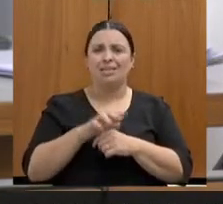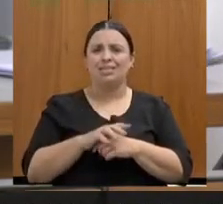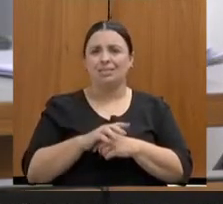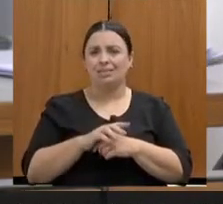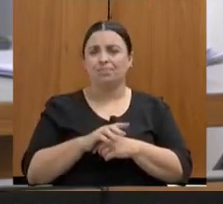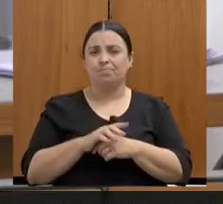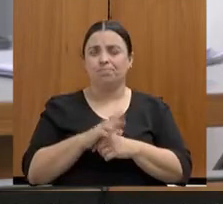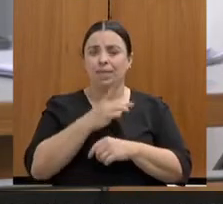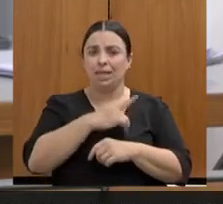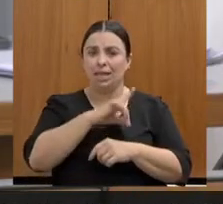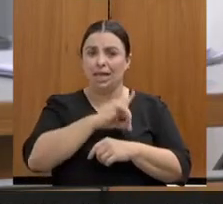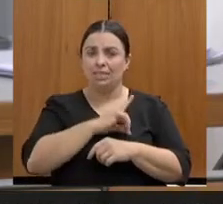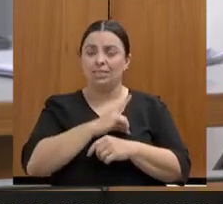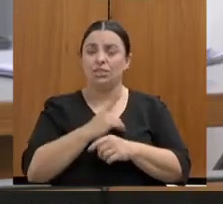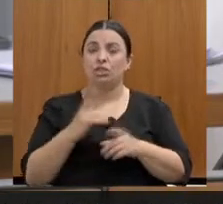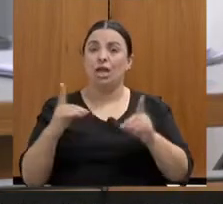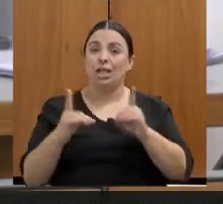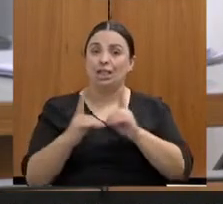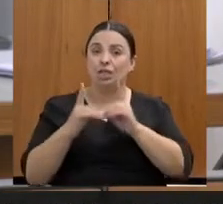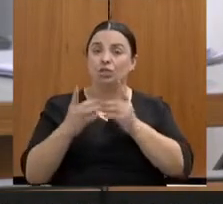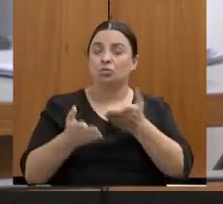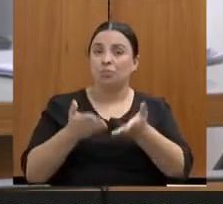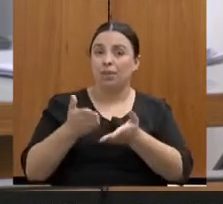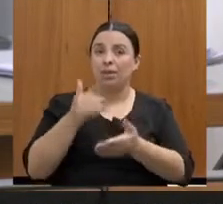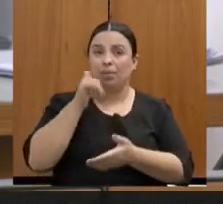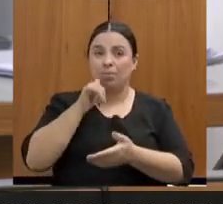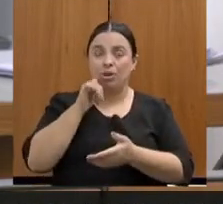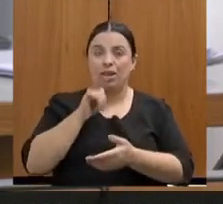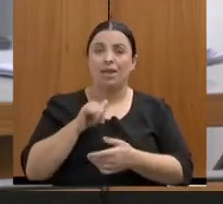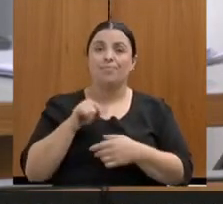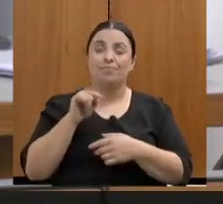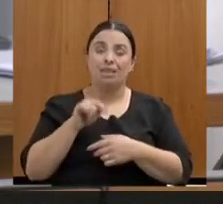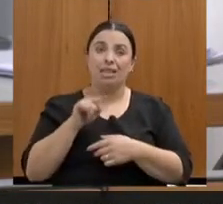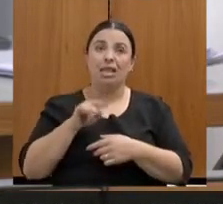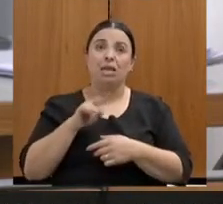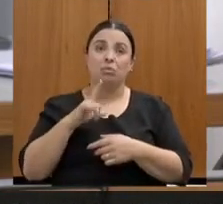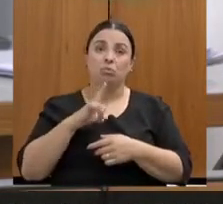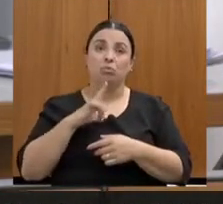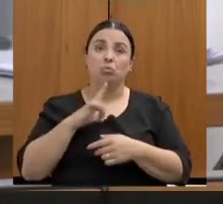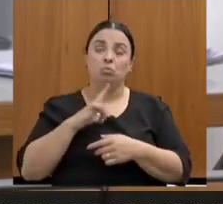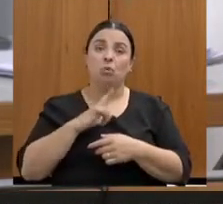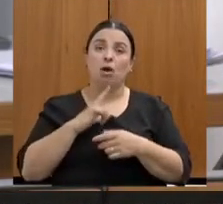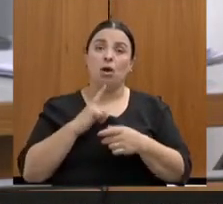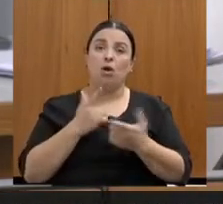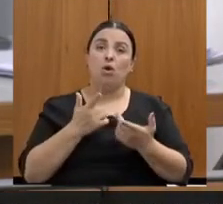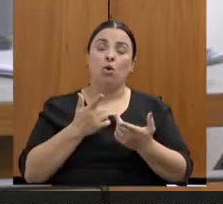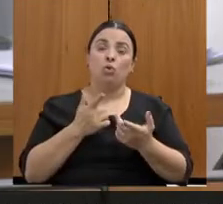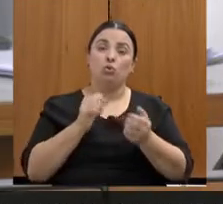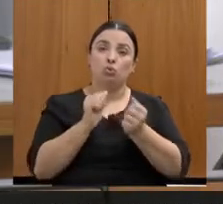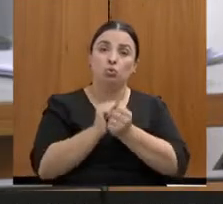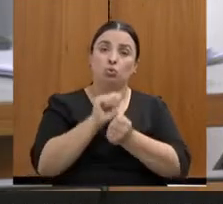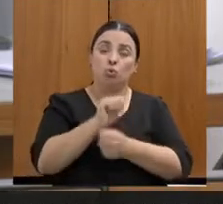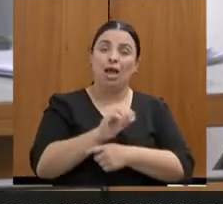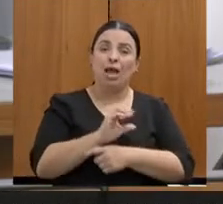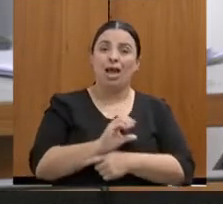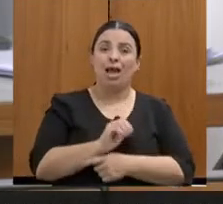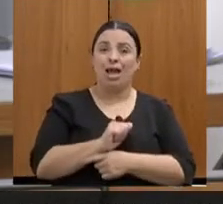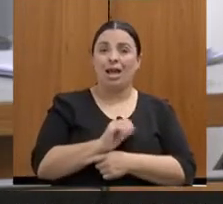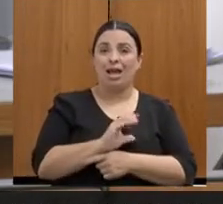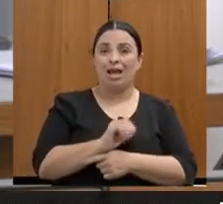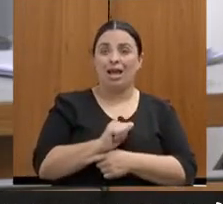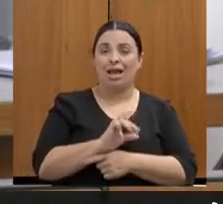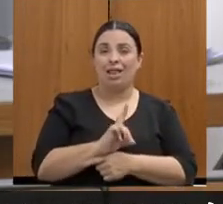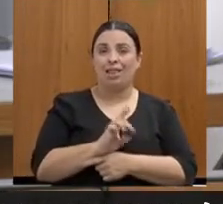passam, o que nós temos feito, mesmo via a nossa Acadepol, via a nossa Academia de Polícia, que é o nosso órgão de ensino, de